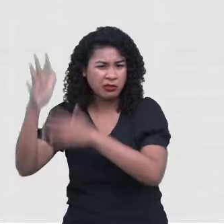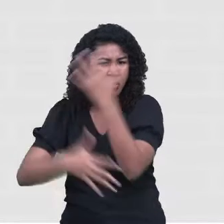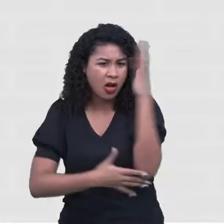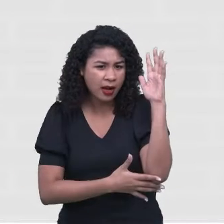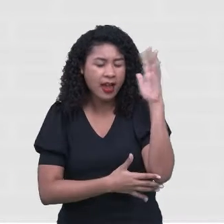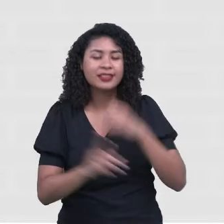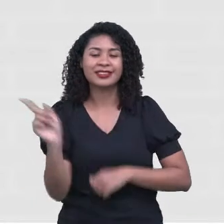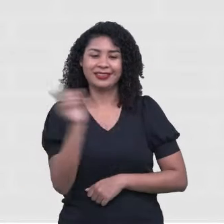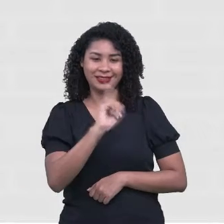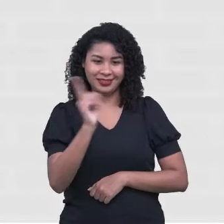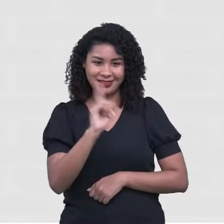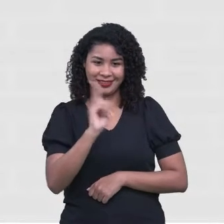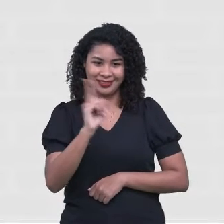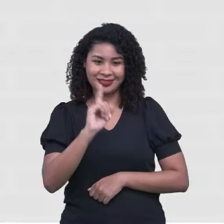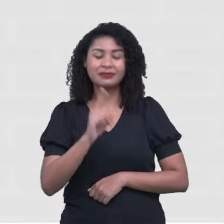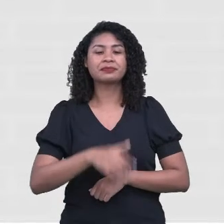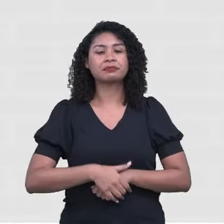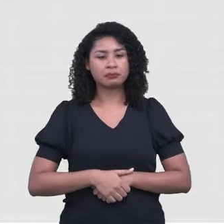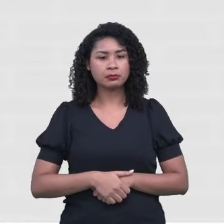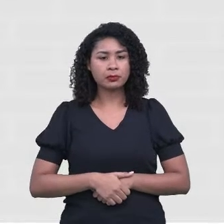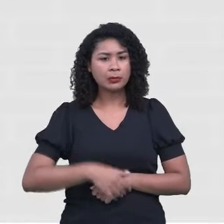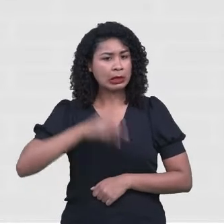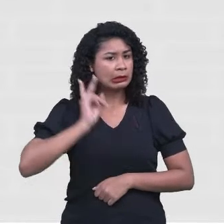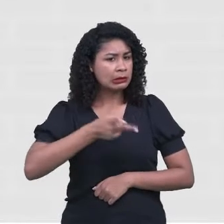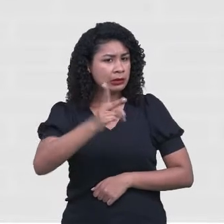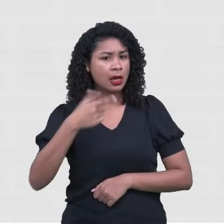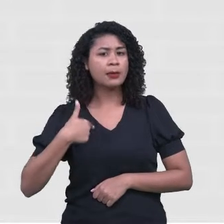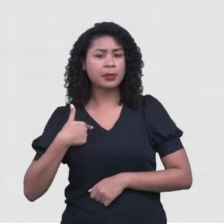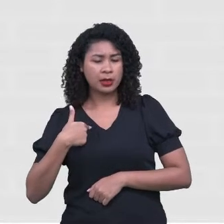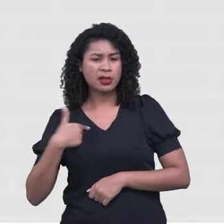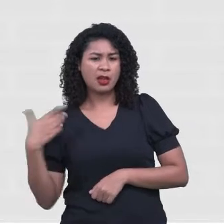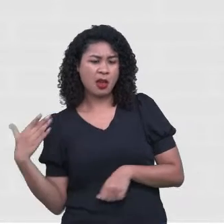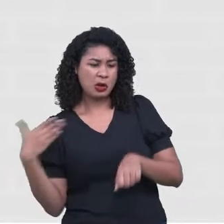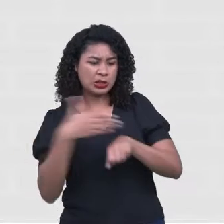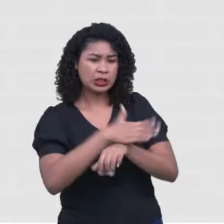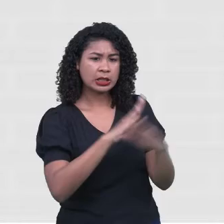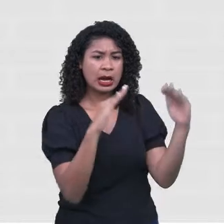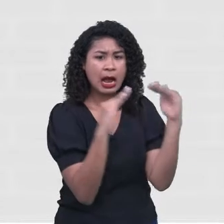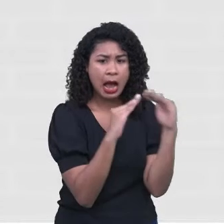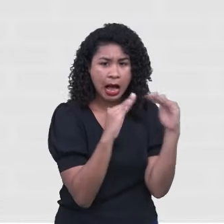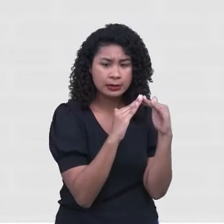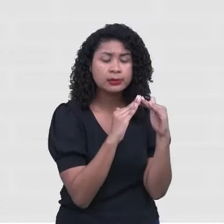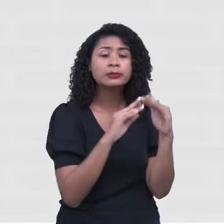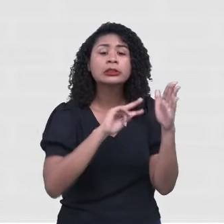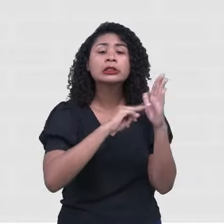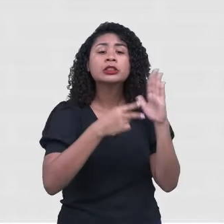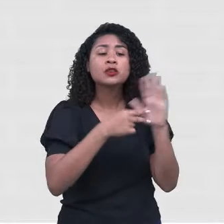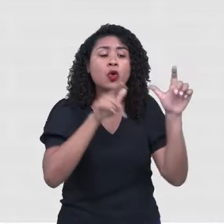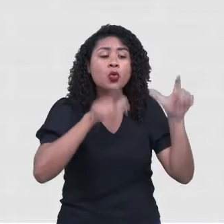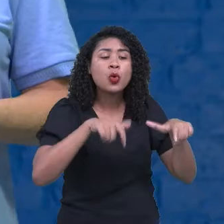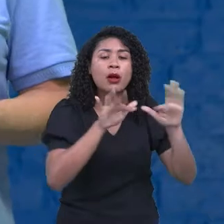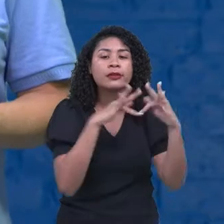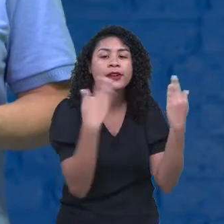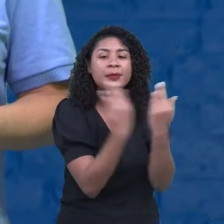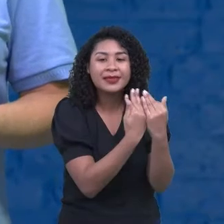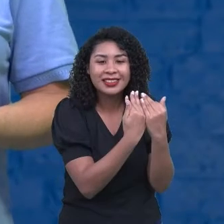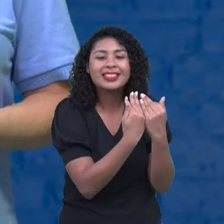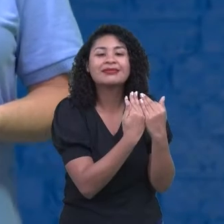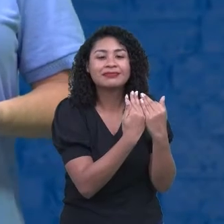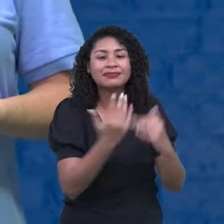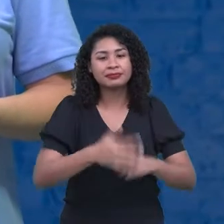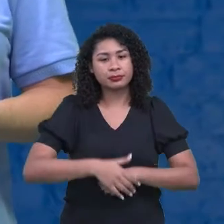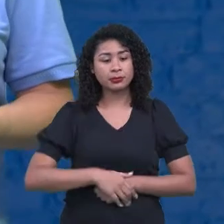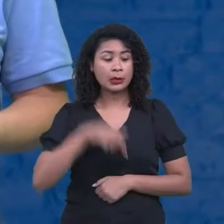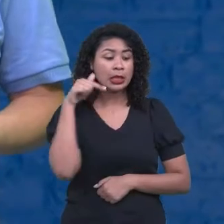do meio ambiente. Mas, a partir do momento que eu estou inserido na minha casa, eu tenho um ambiente familiar. Certo? Então, esse ambiente